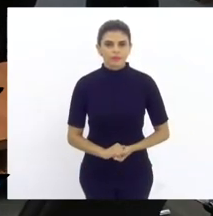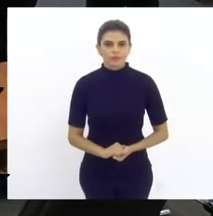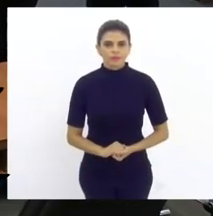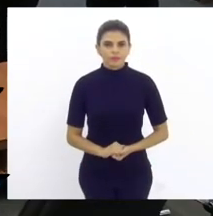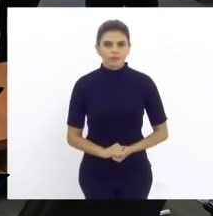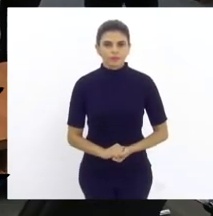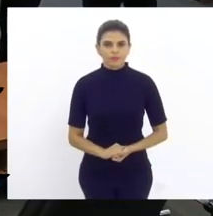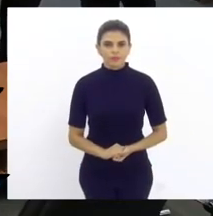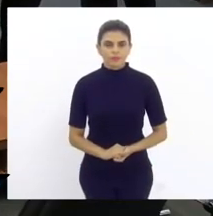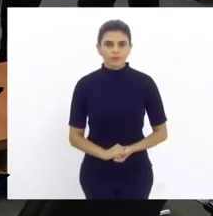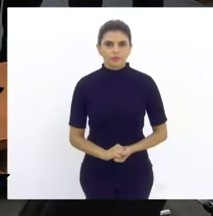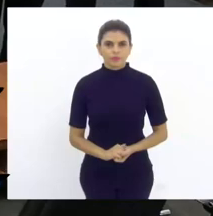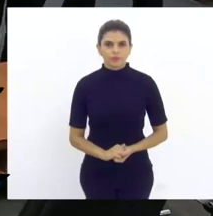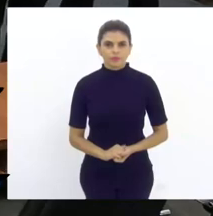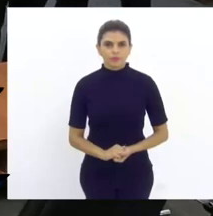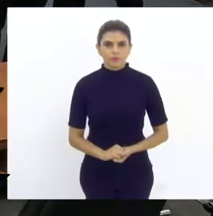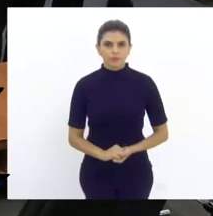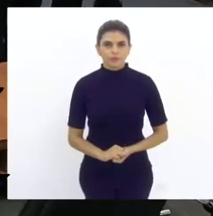Oi?